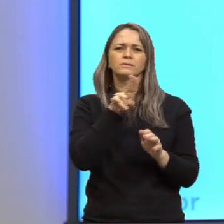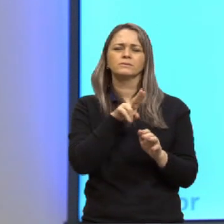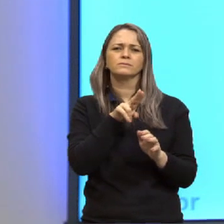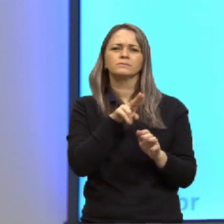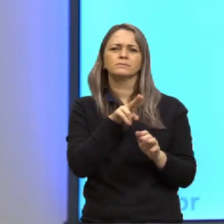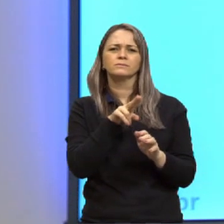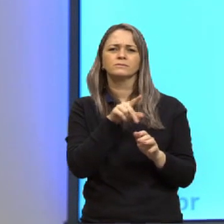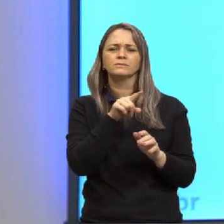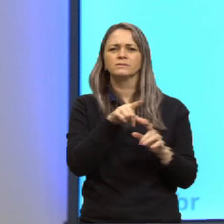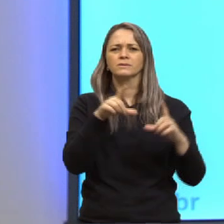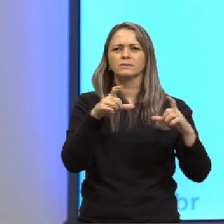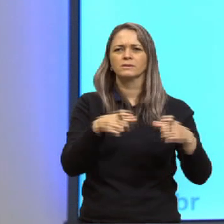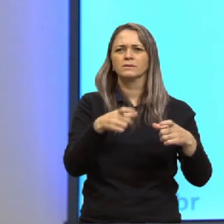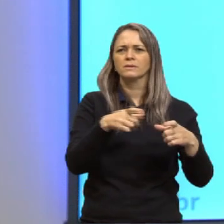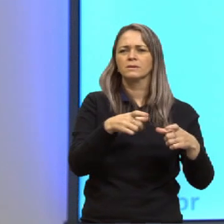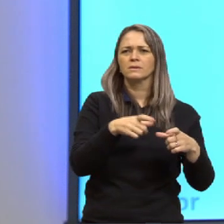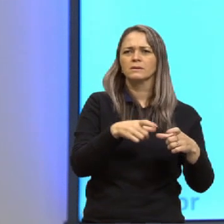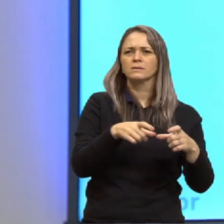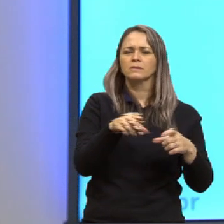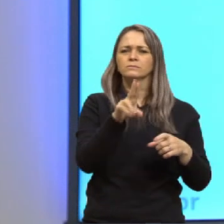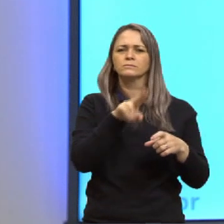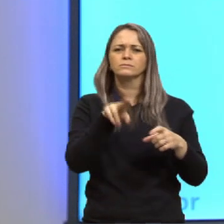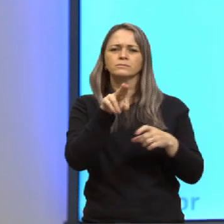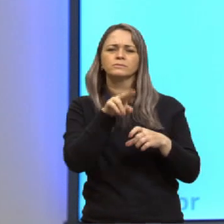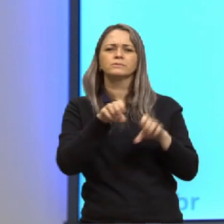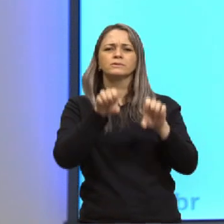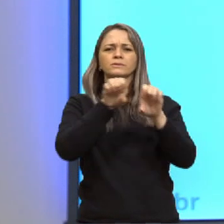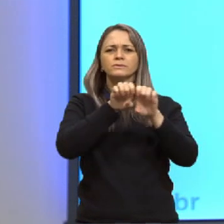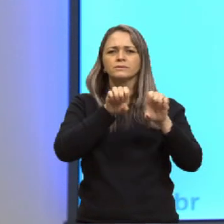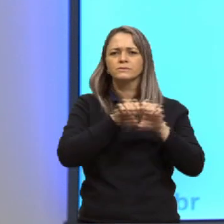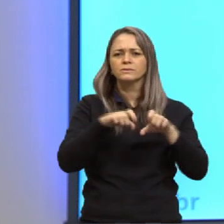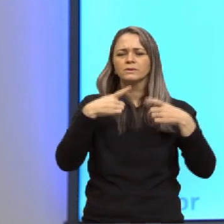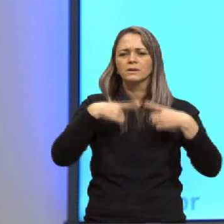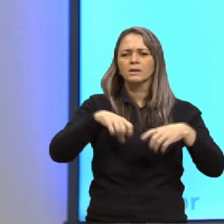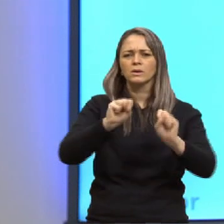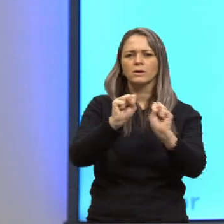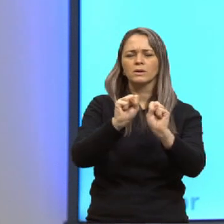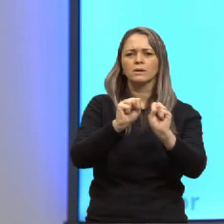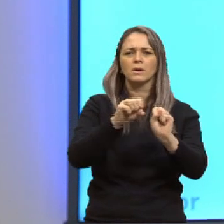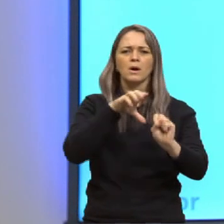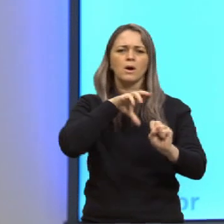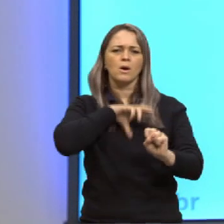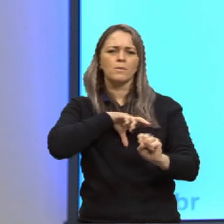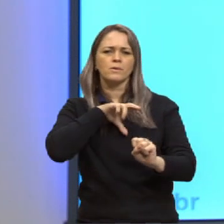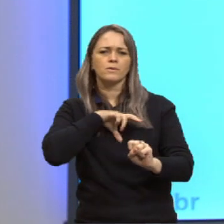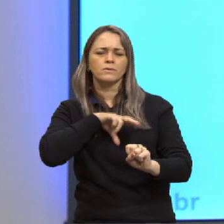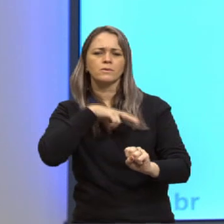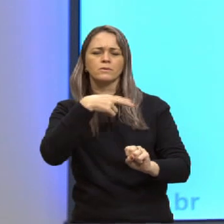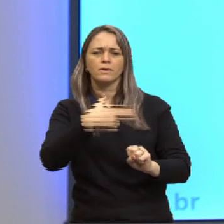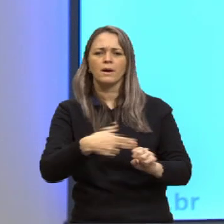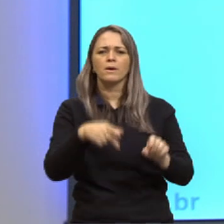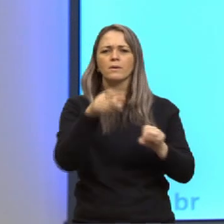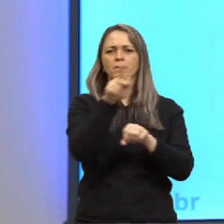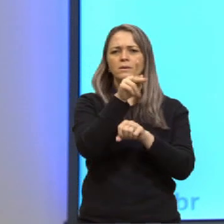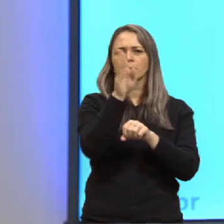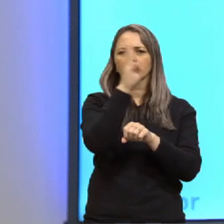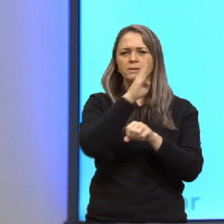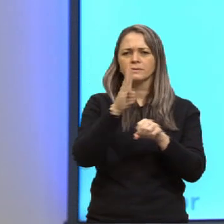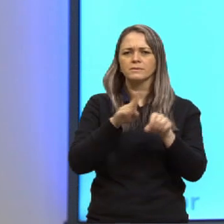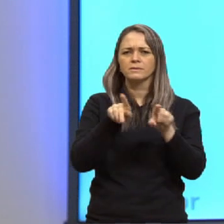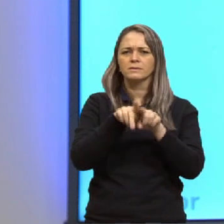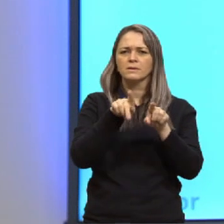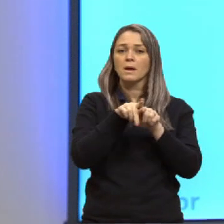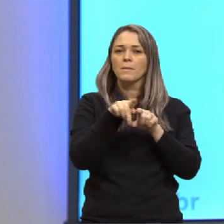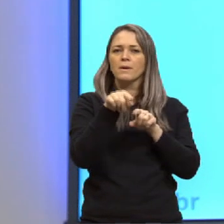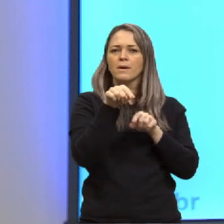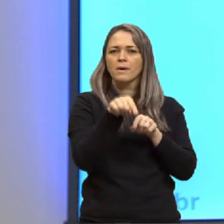muitos os aspectos da estrutura linguística que não só expressam a diferença entre Portugal e Brasil como também definem no